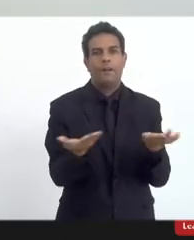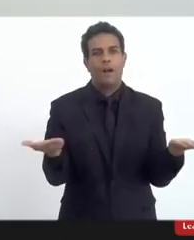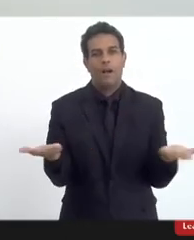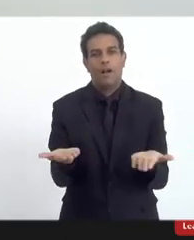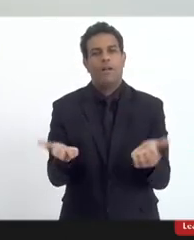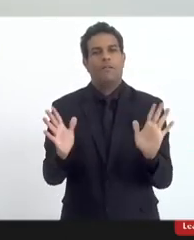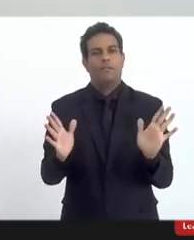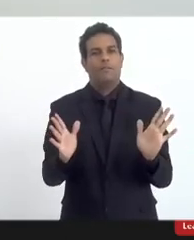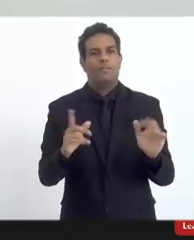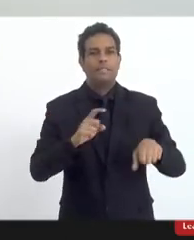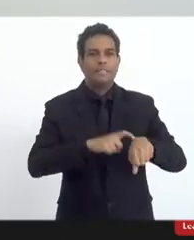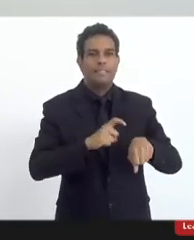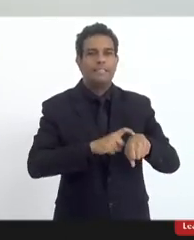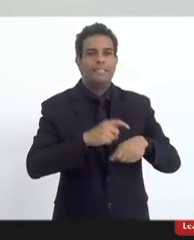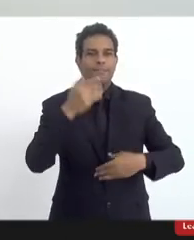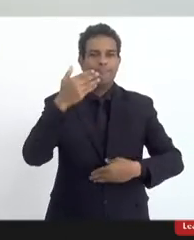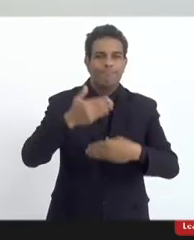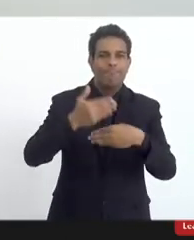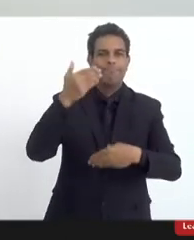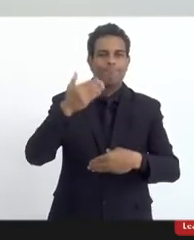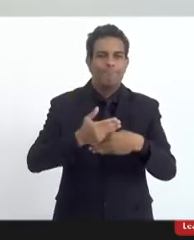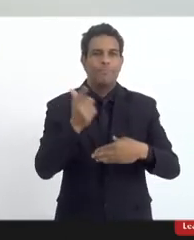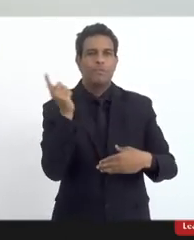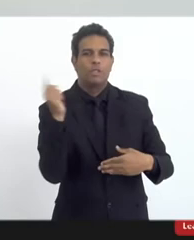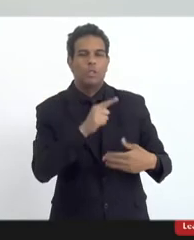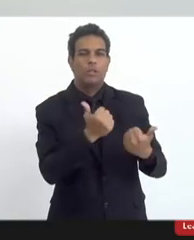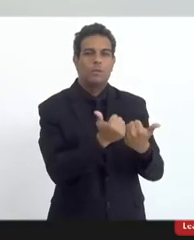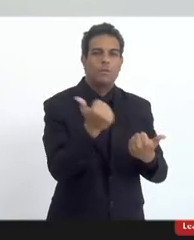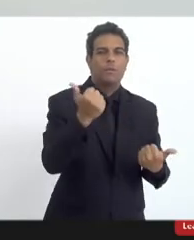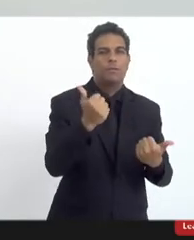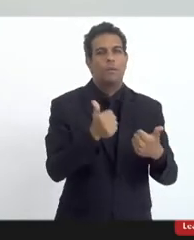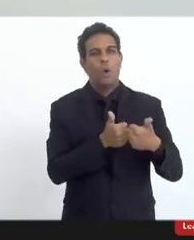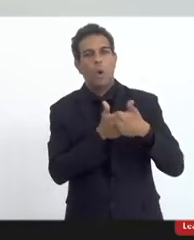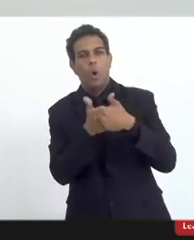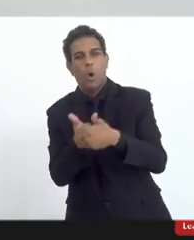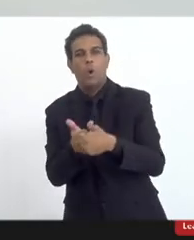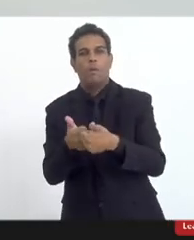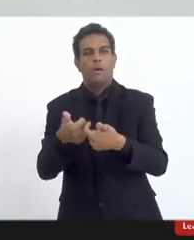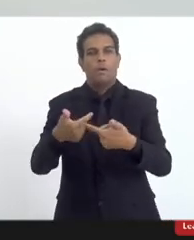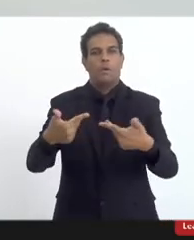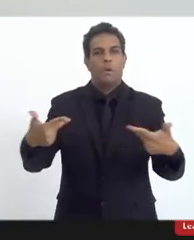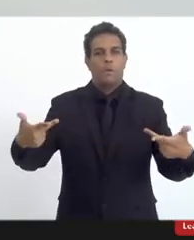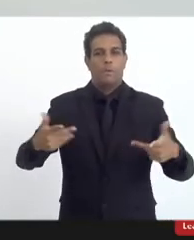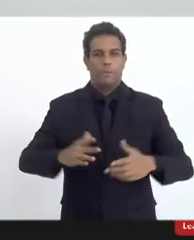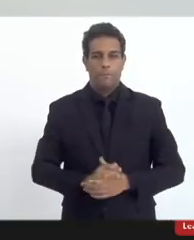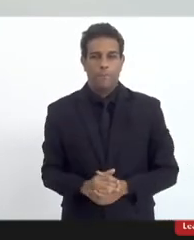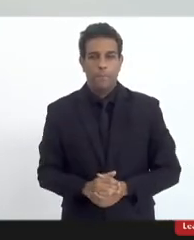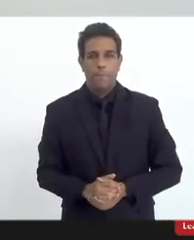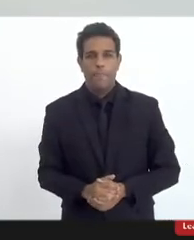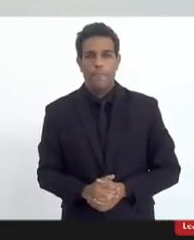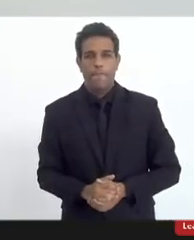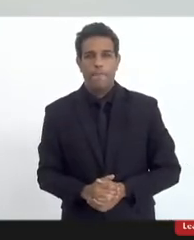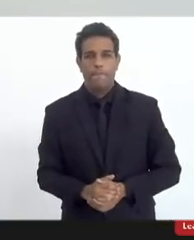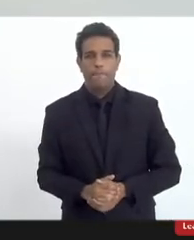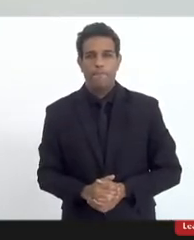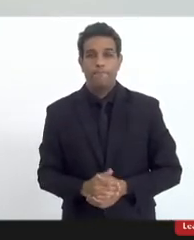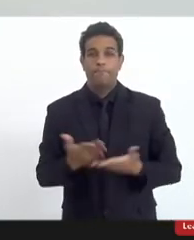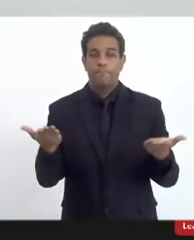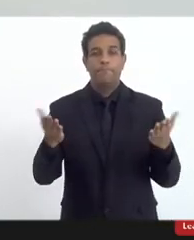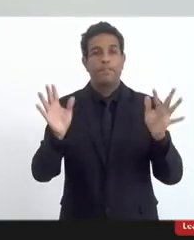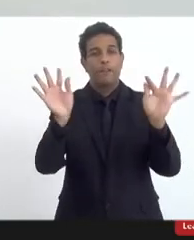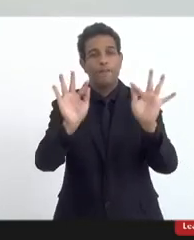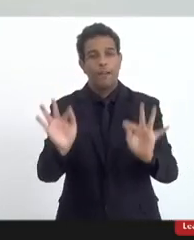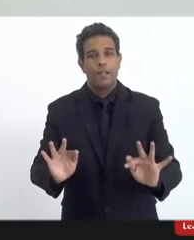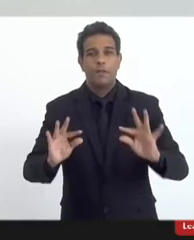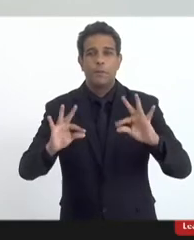tirando e conversando, às vezes pedindo para a assessoria conduzir algumas questões, tá? Dizer da satisfação